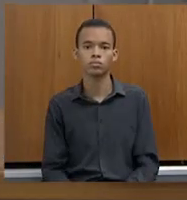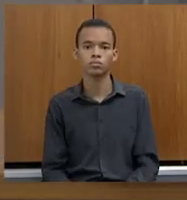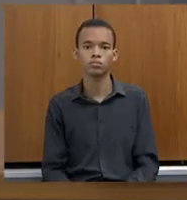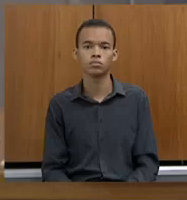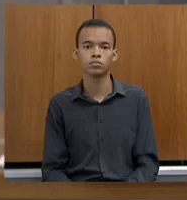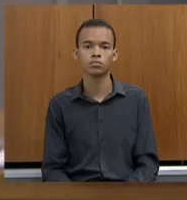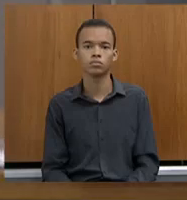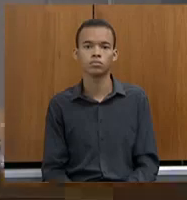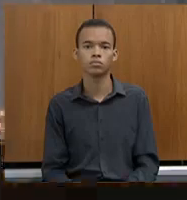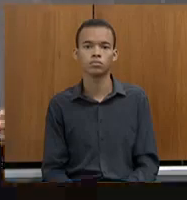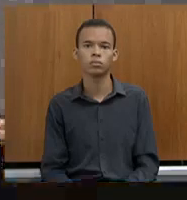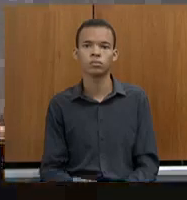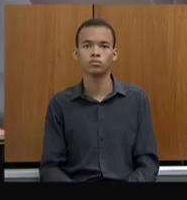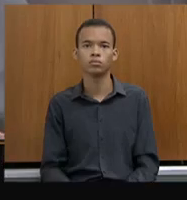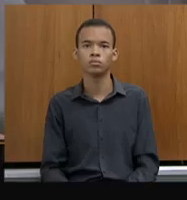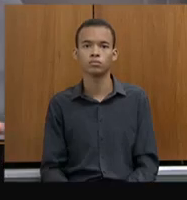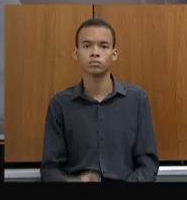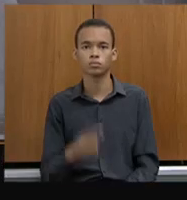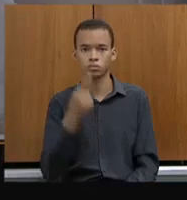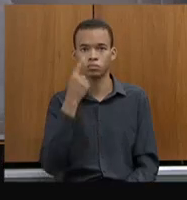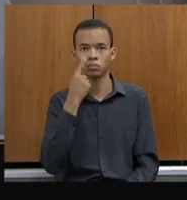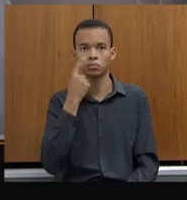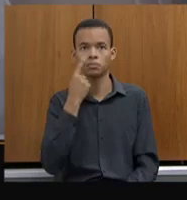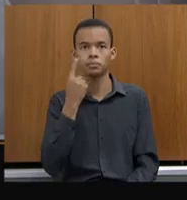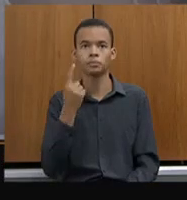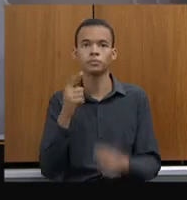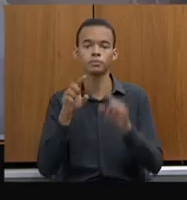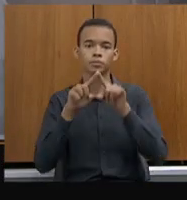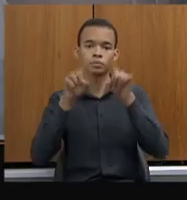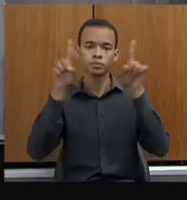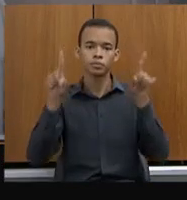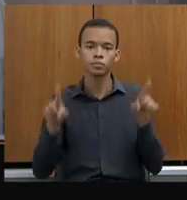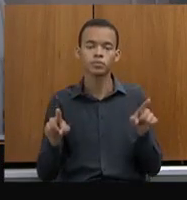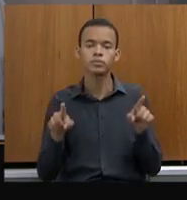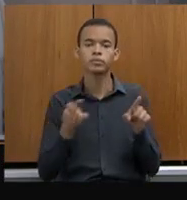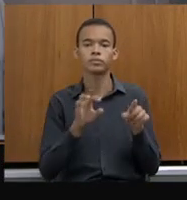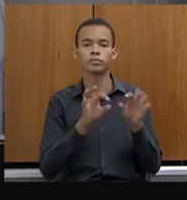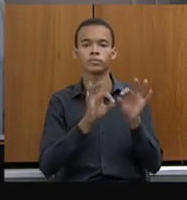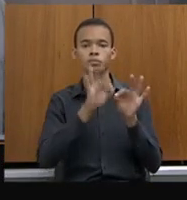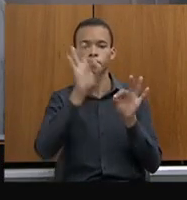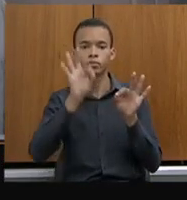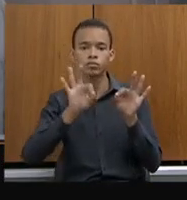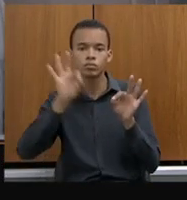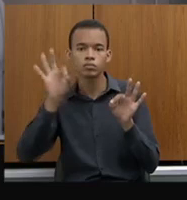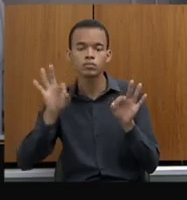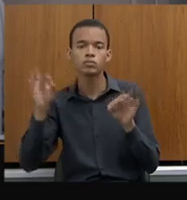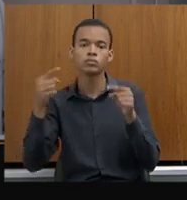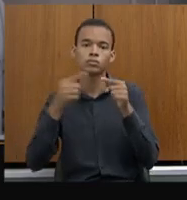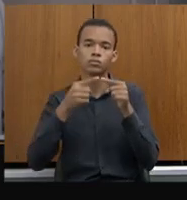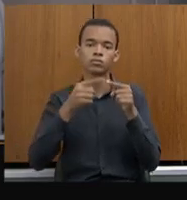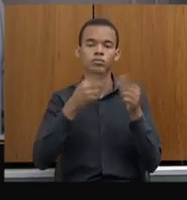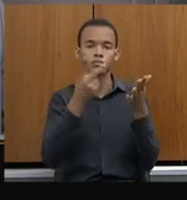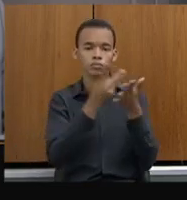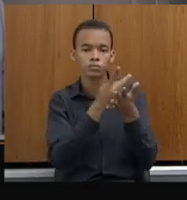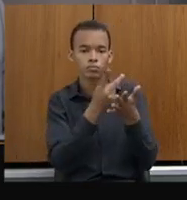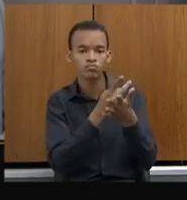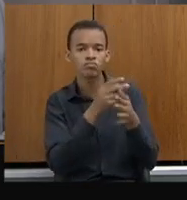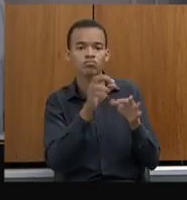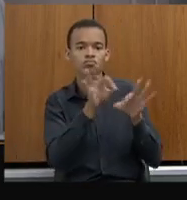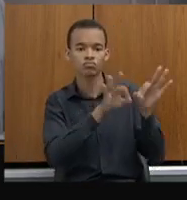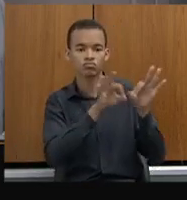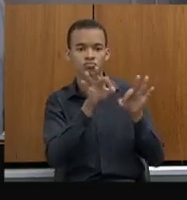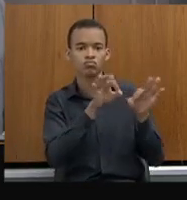acompanhamentos que nós fazemos. Então, taxa de lucidação, as iniciativas estratégicas, a produtividade,